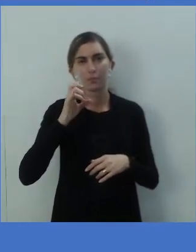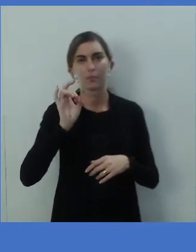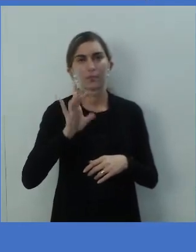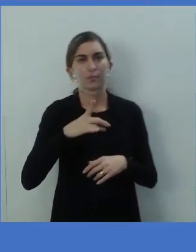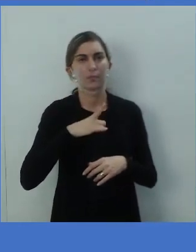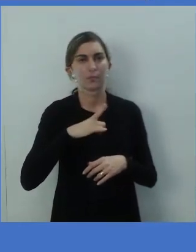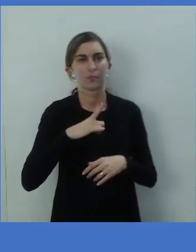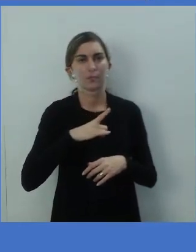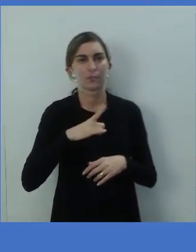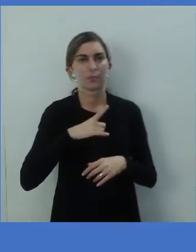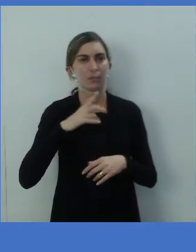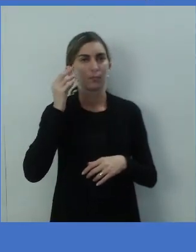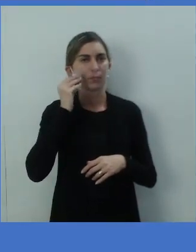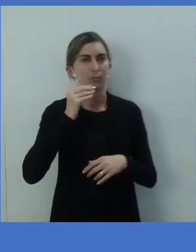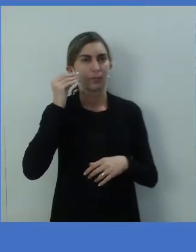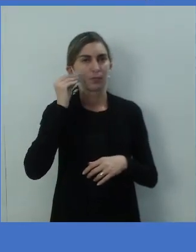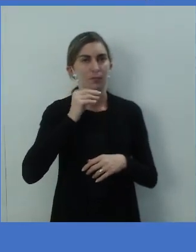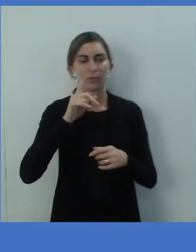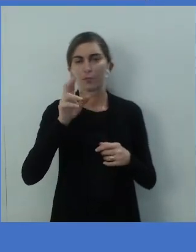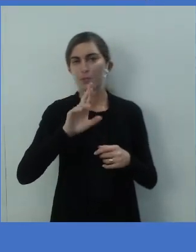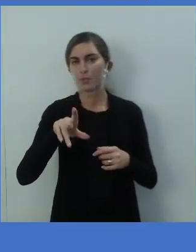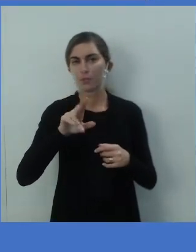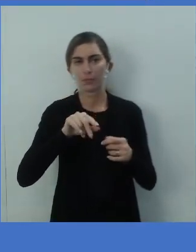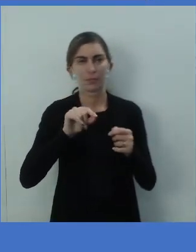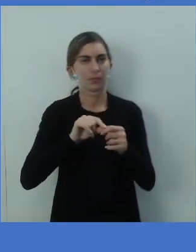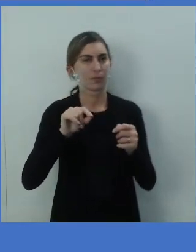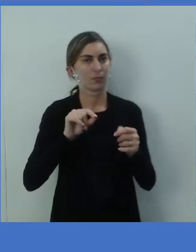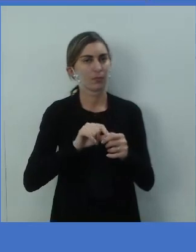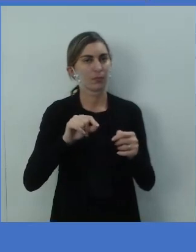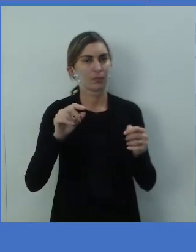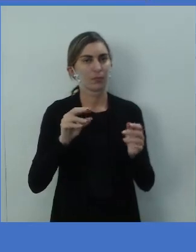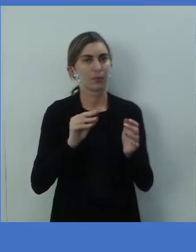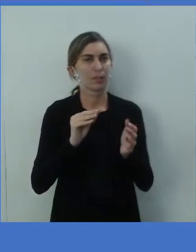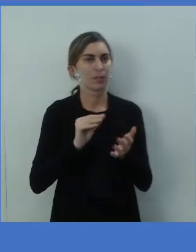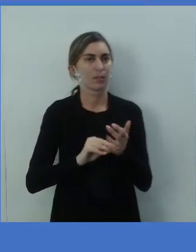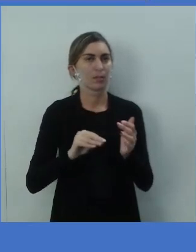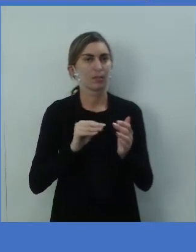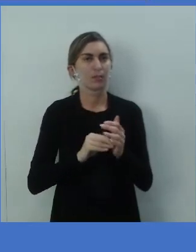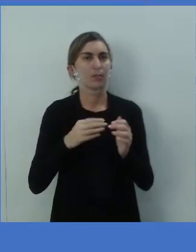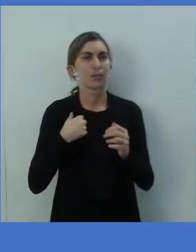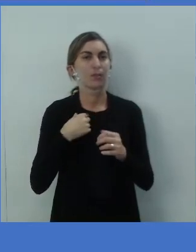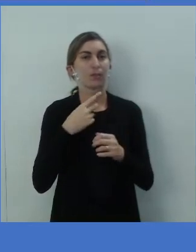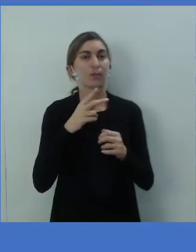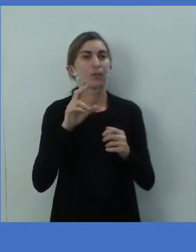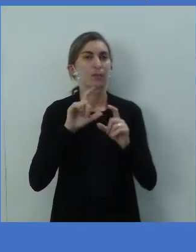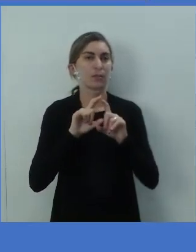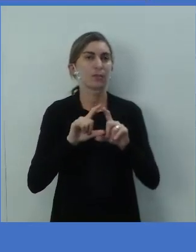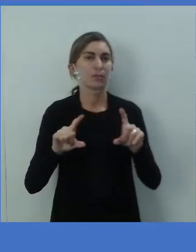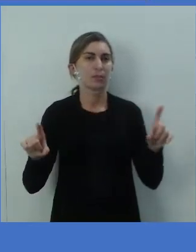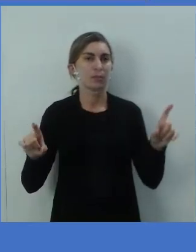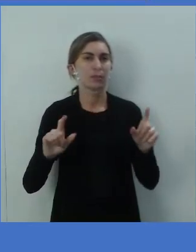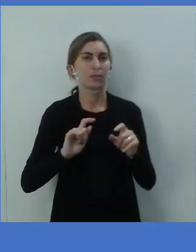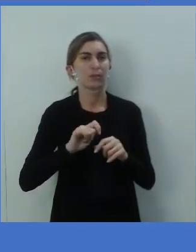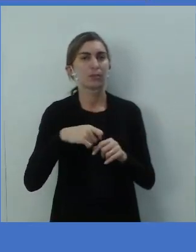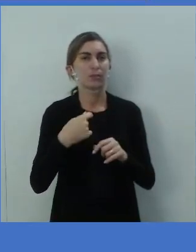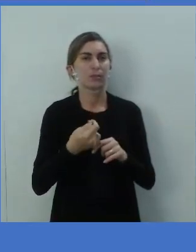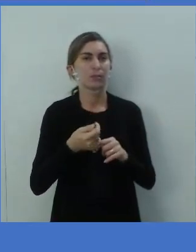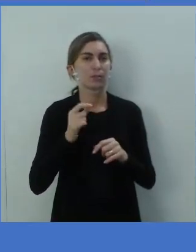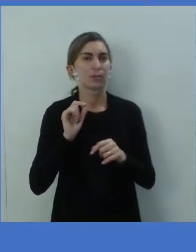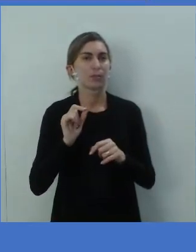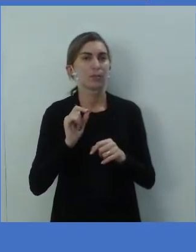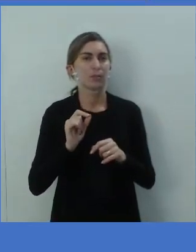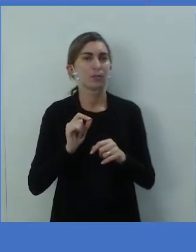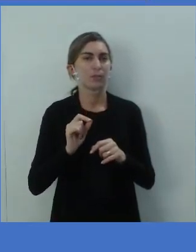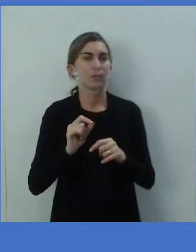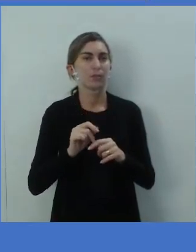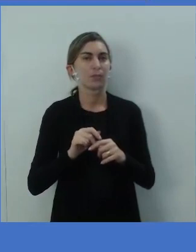teste e acabou não fazendo, não terminando. Então, o que é a sentença, ela sinaliza, né? He could